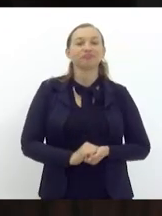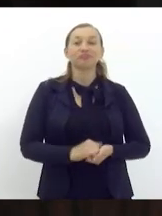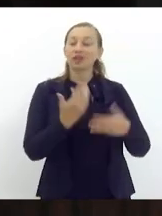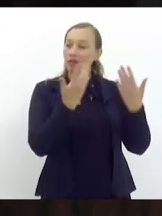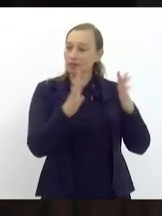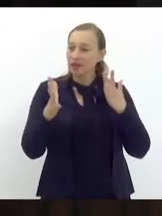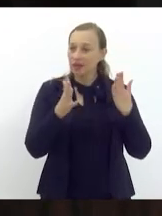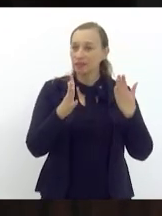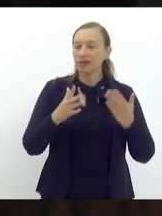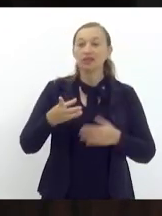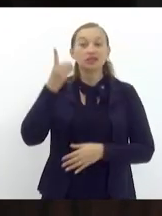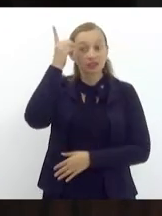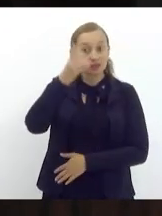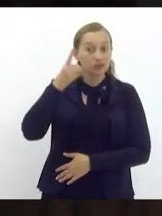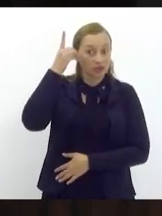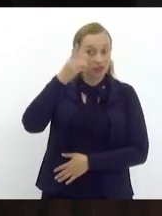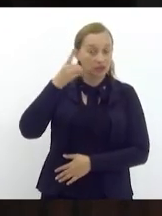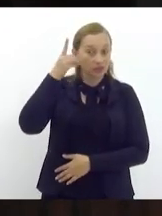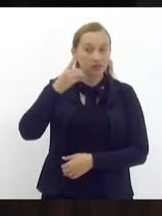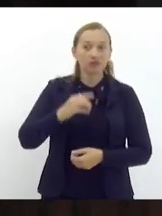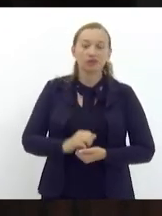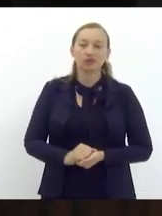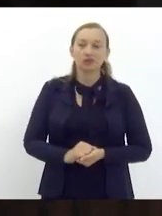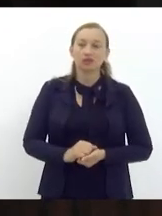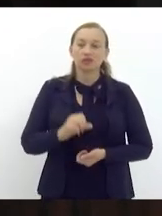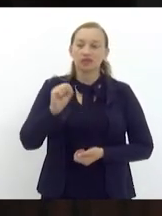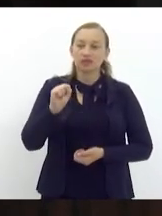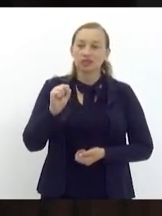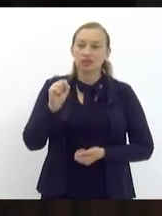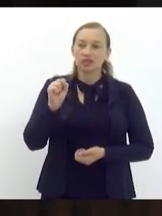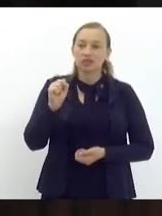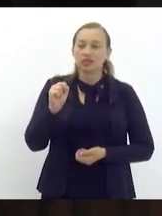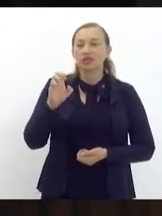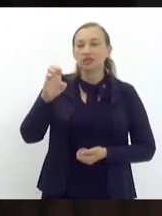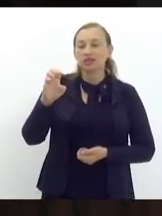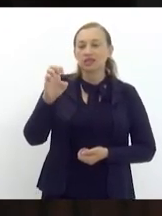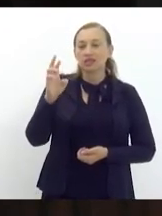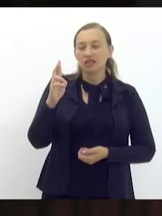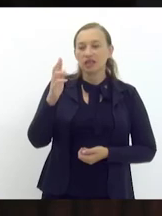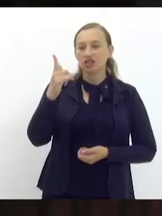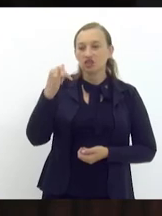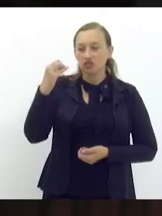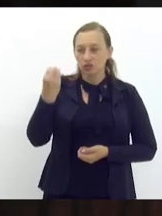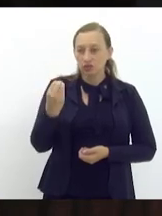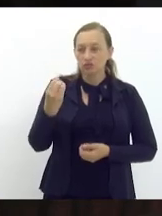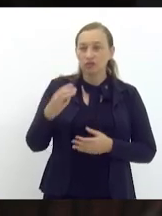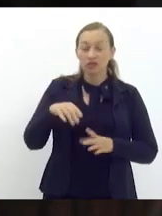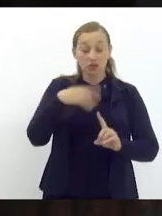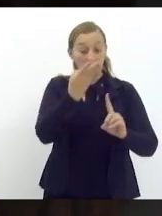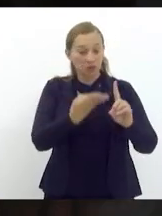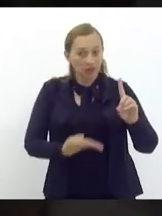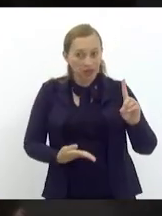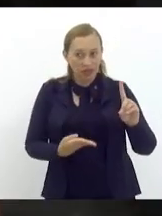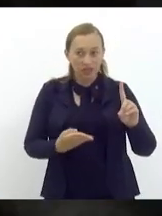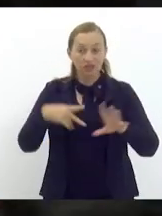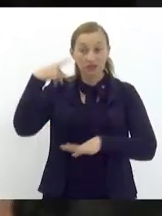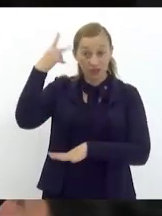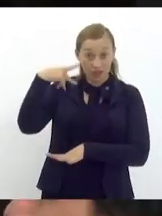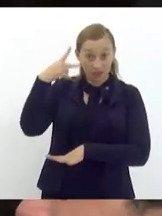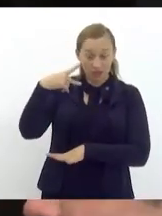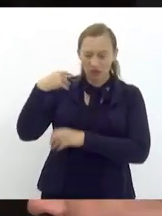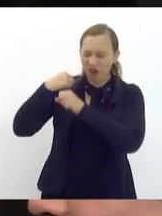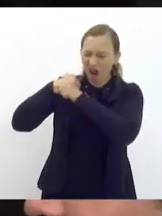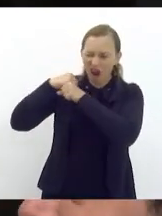Parabéns ao nosso deputado Sérgio Fernandes por essa homenagem a essa nobre vereadora de